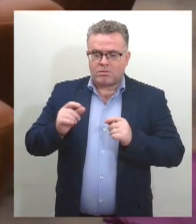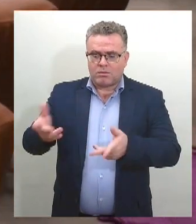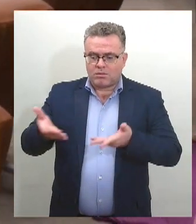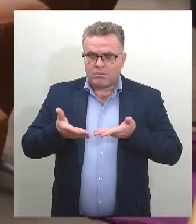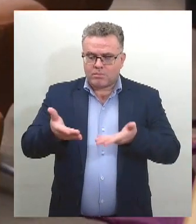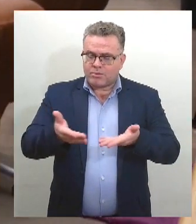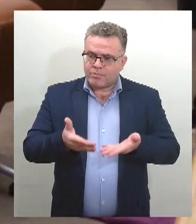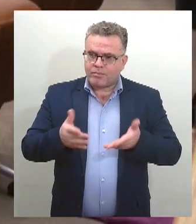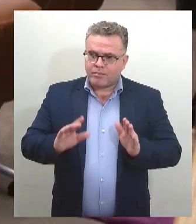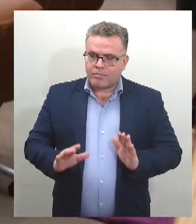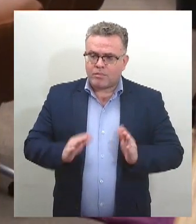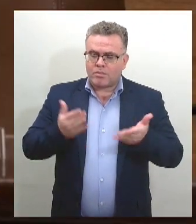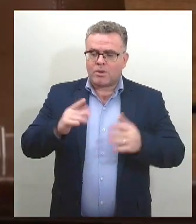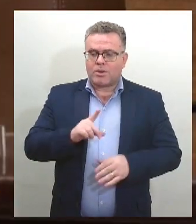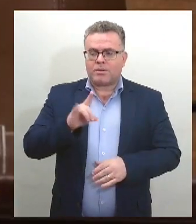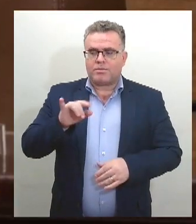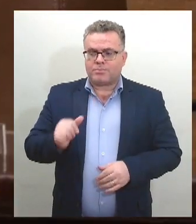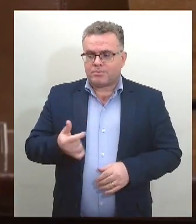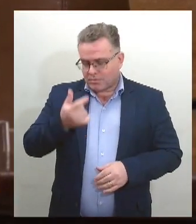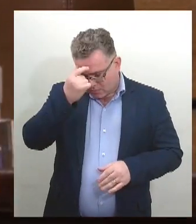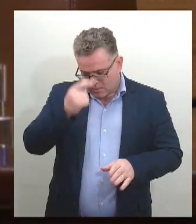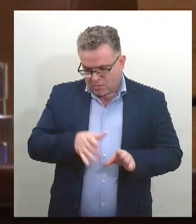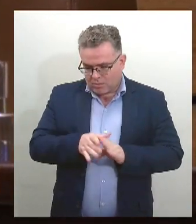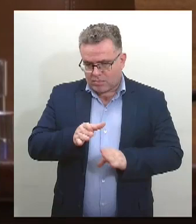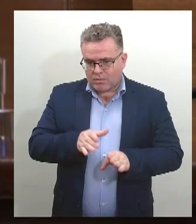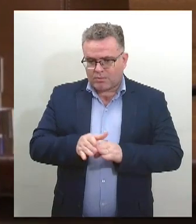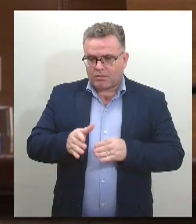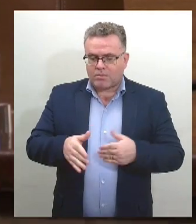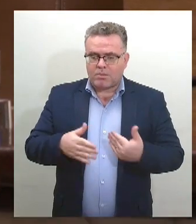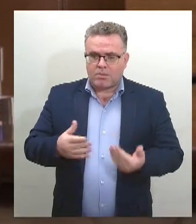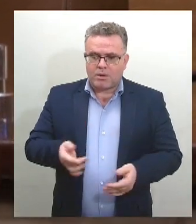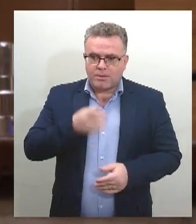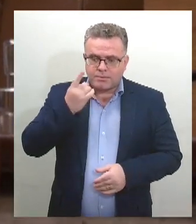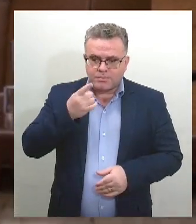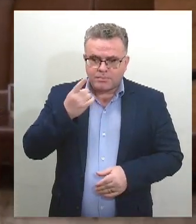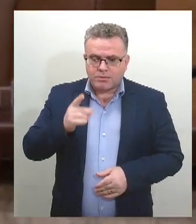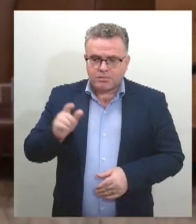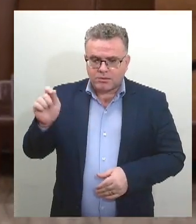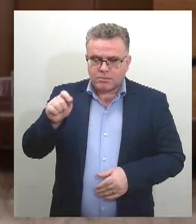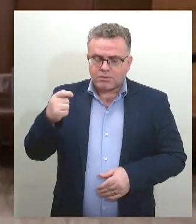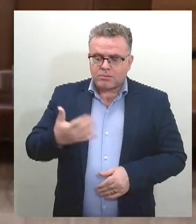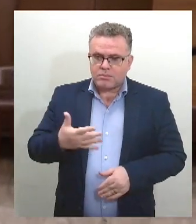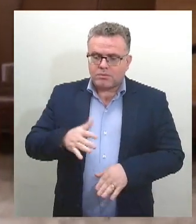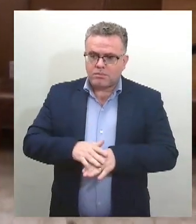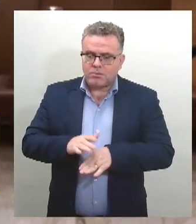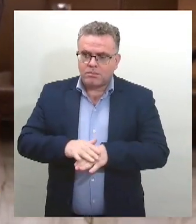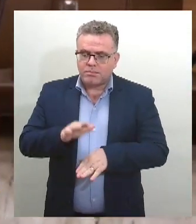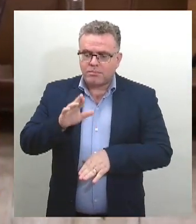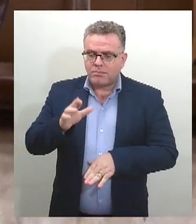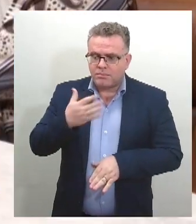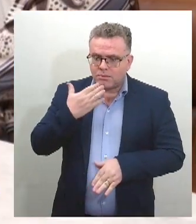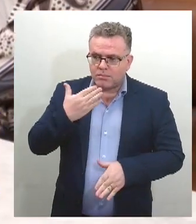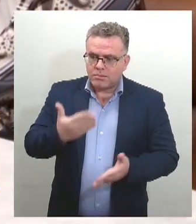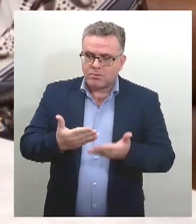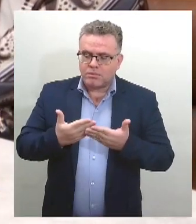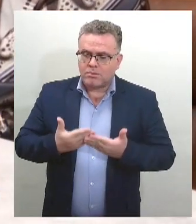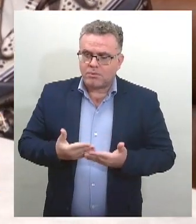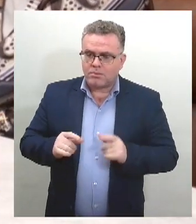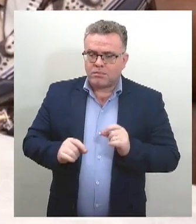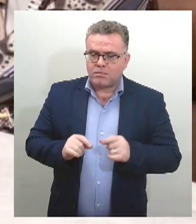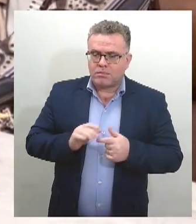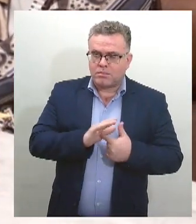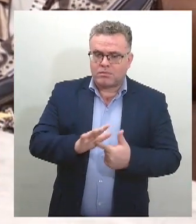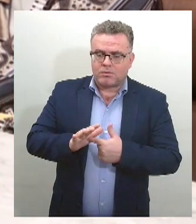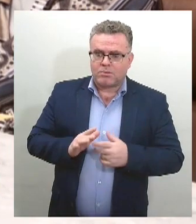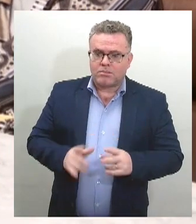Nacional da Consciência Negra. A deputada Linda Brasil, autora do requerimento, comandou os trabalhos da sessão especial,